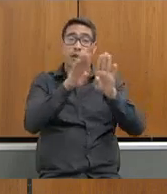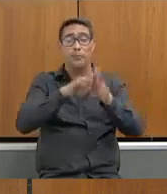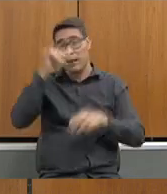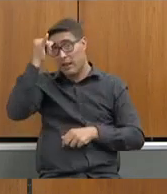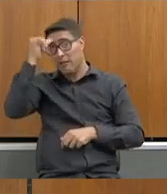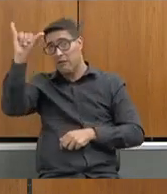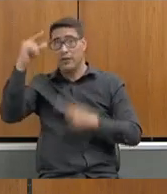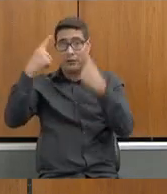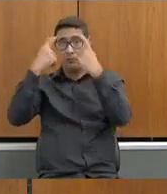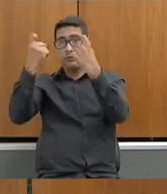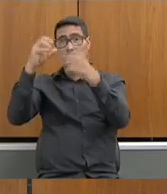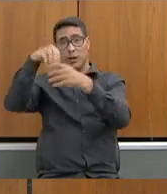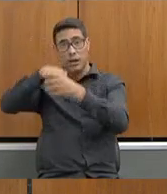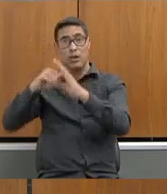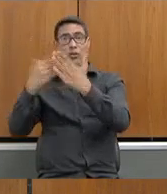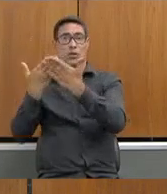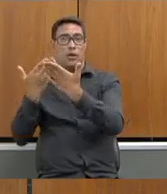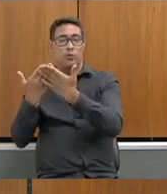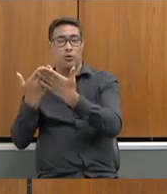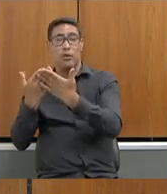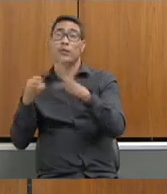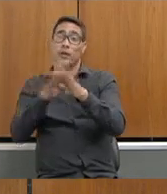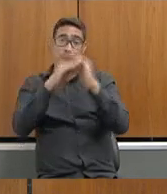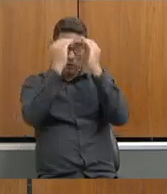com respeito ao servidor.